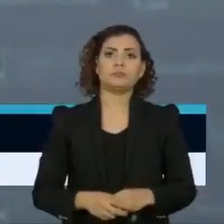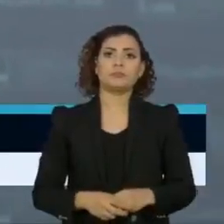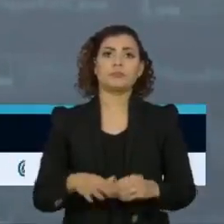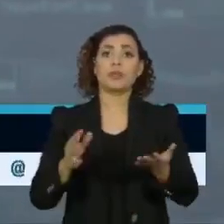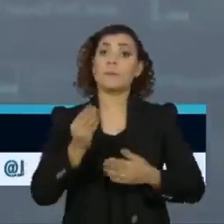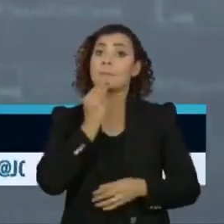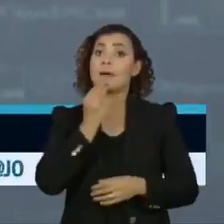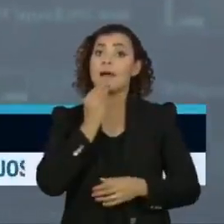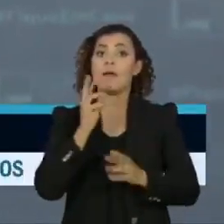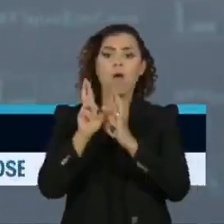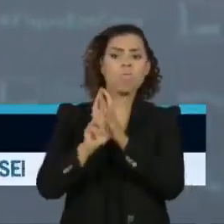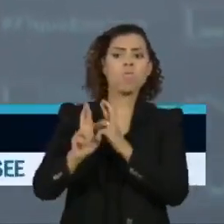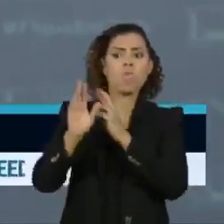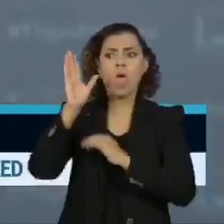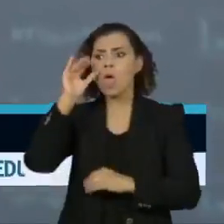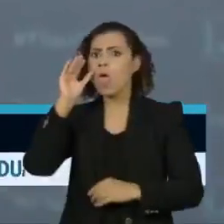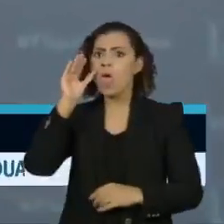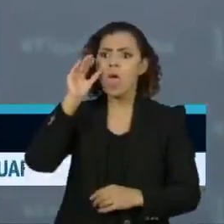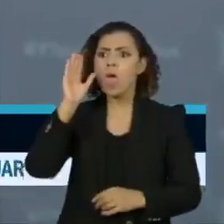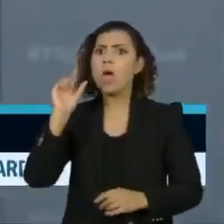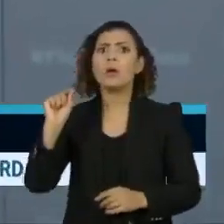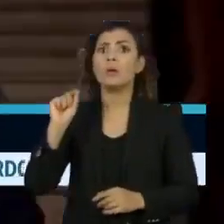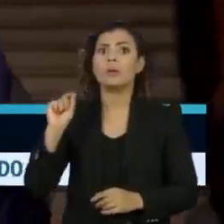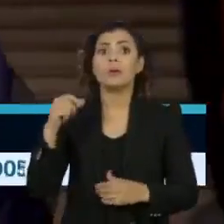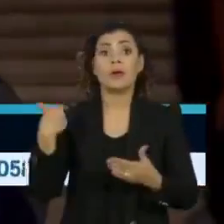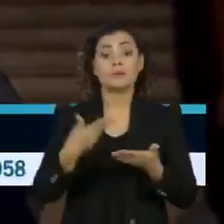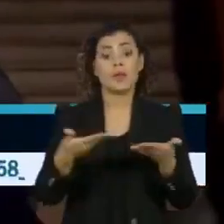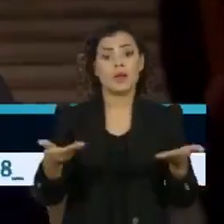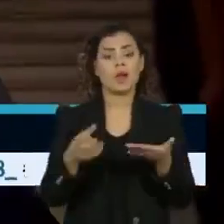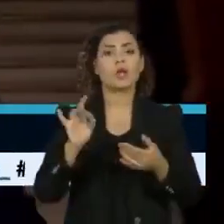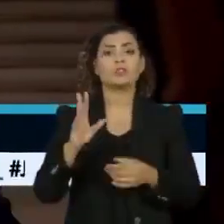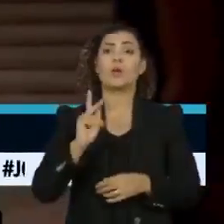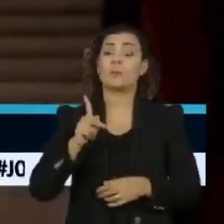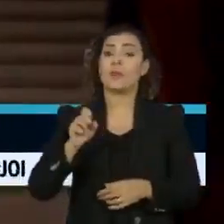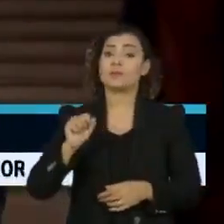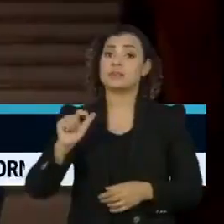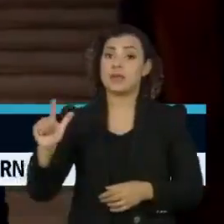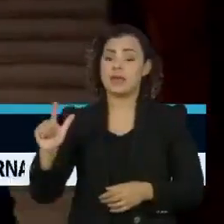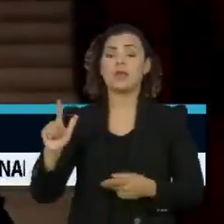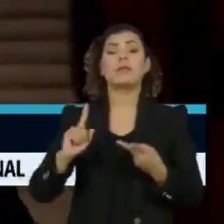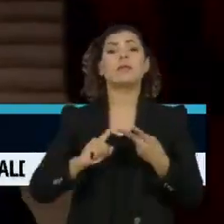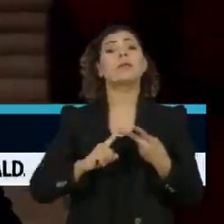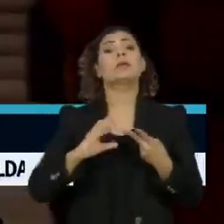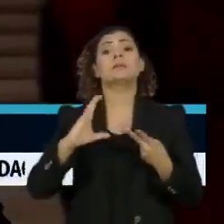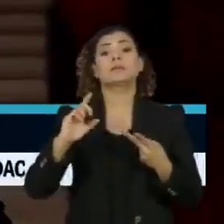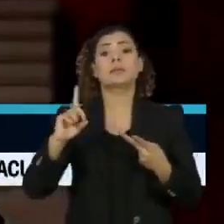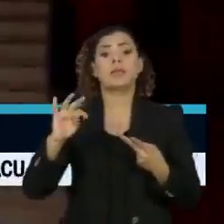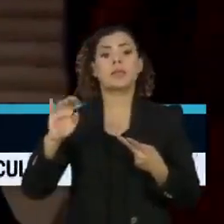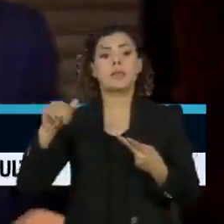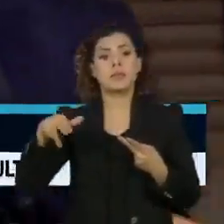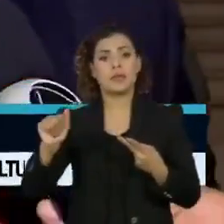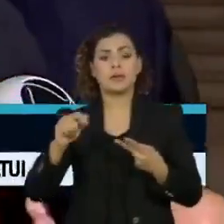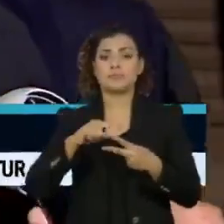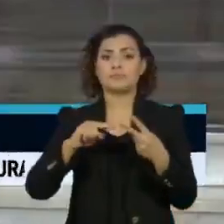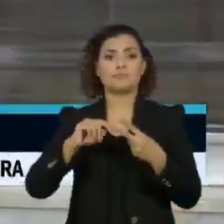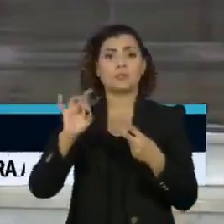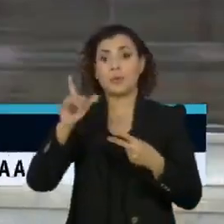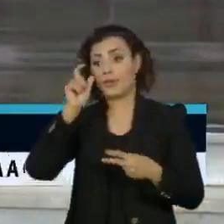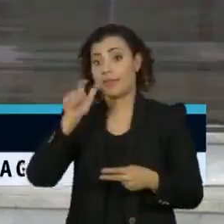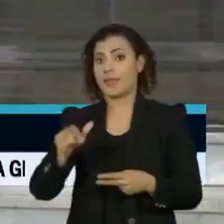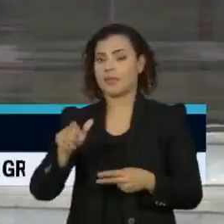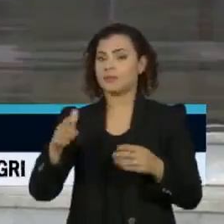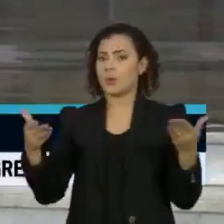tem sido alvo de especulação nos últimos dias. Até agora, apenas PSL e cidadania mostravam interesse no seu mandato.